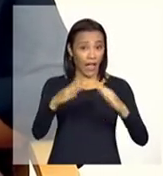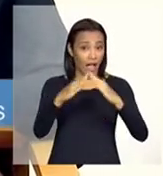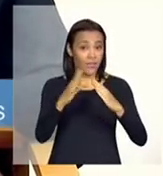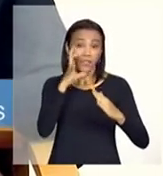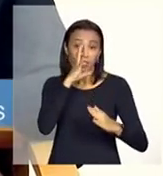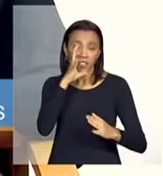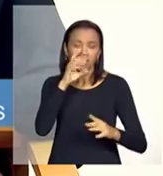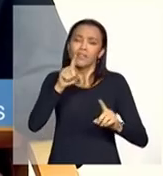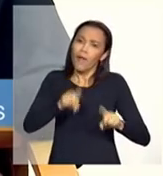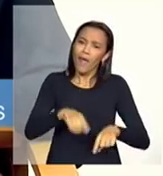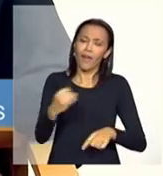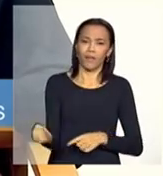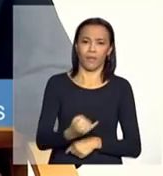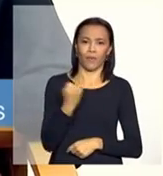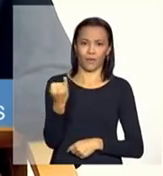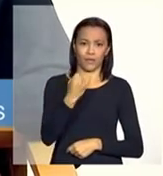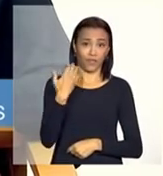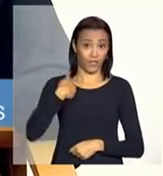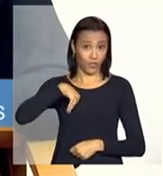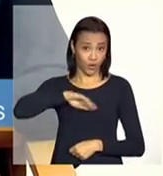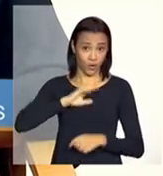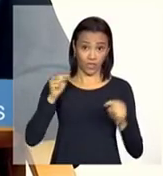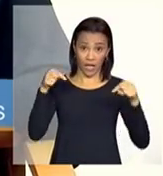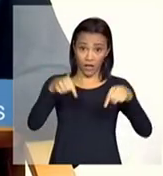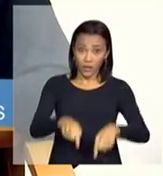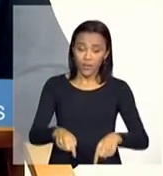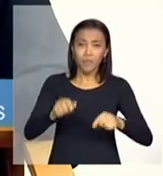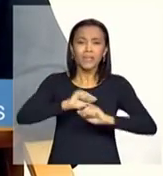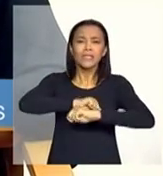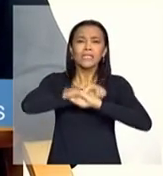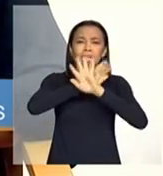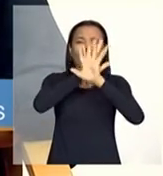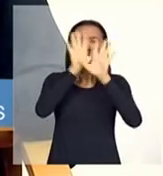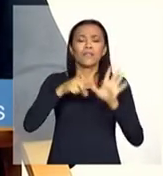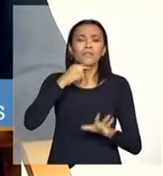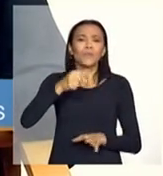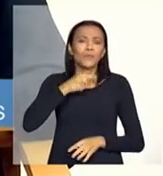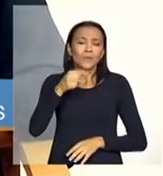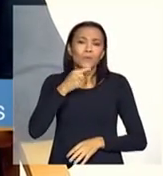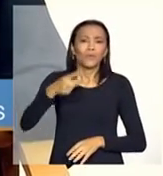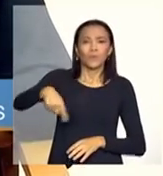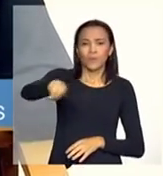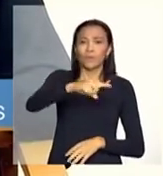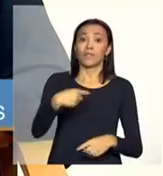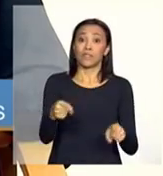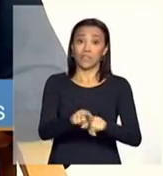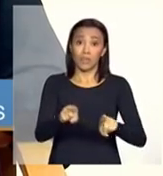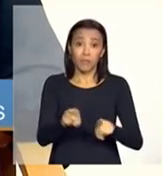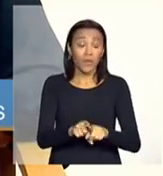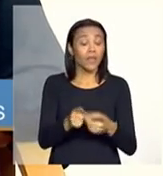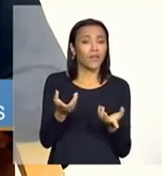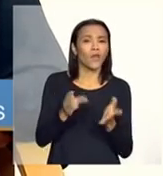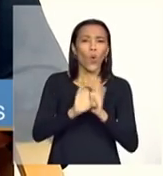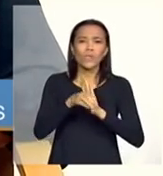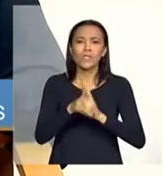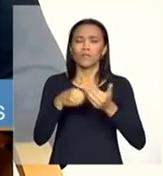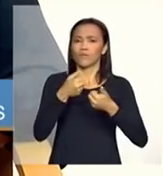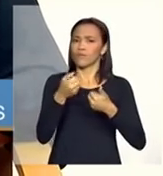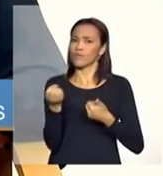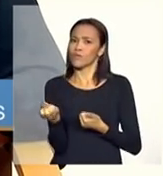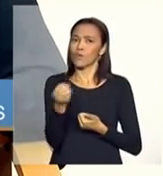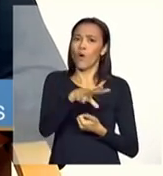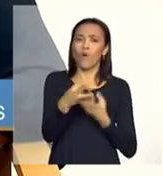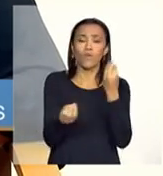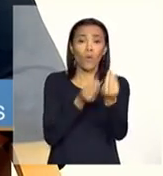é muito importante esse momento onde nós estamos aqui para esclarecer algumas dúvidas, para trazer alguns conceitos novos do